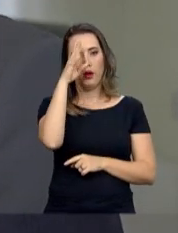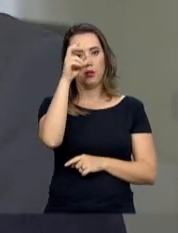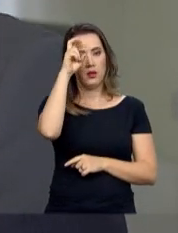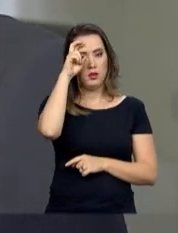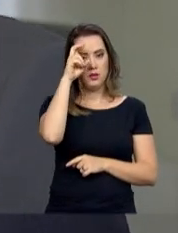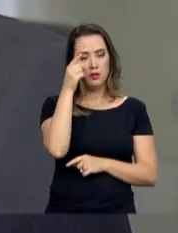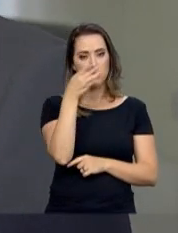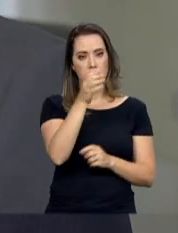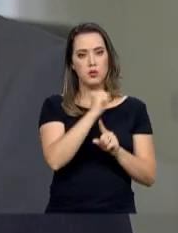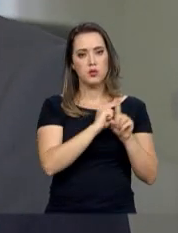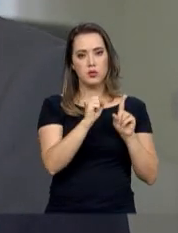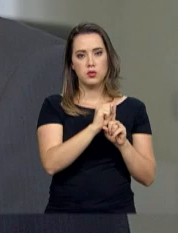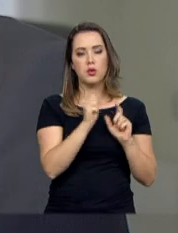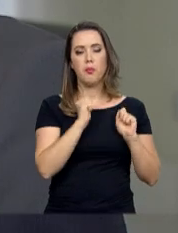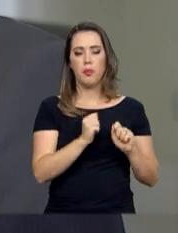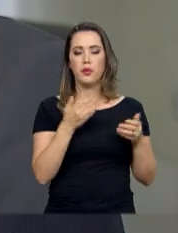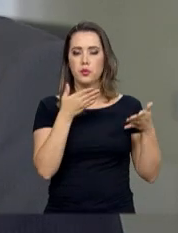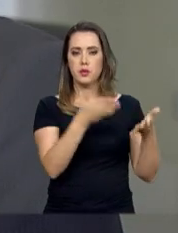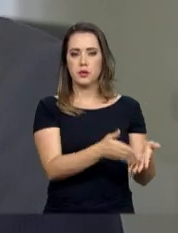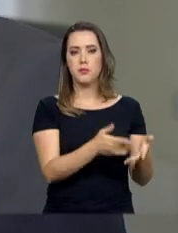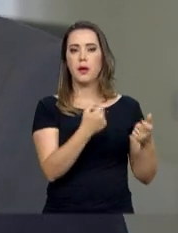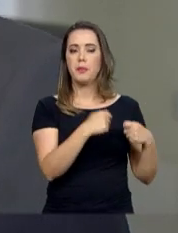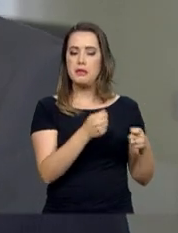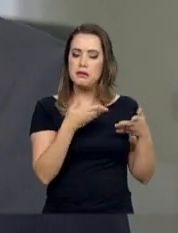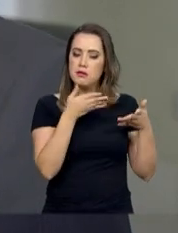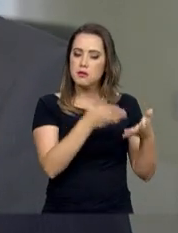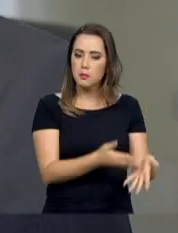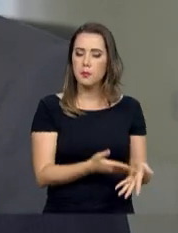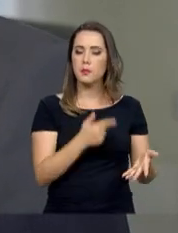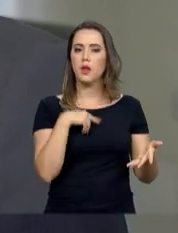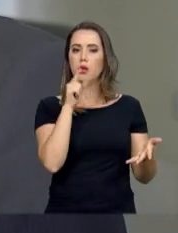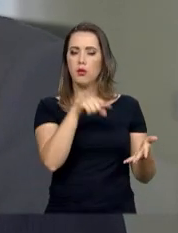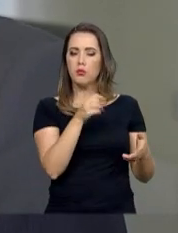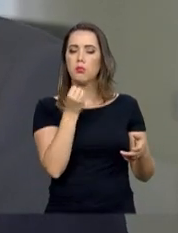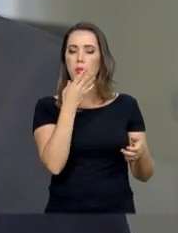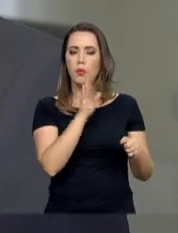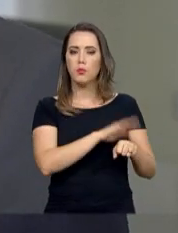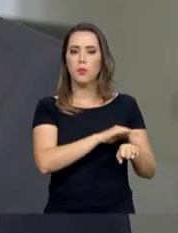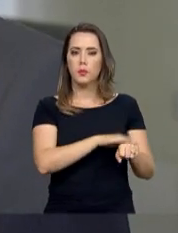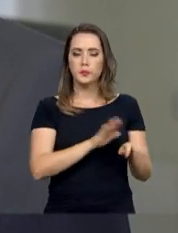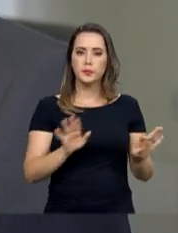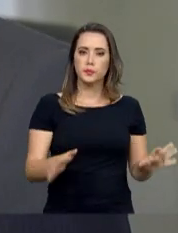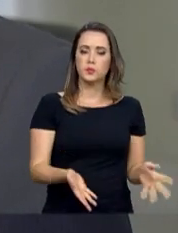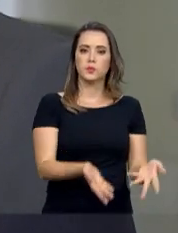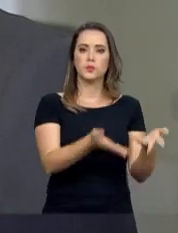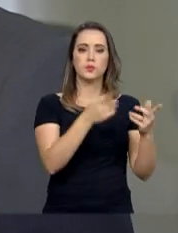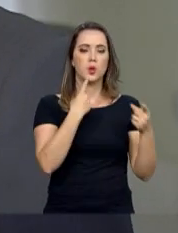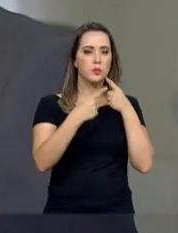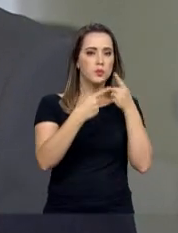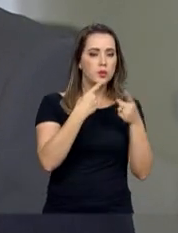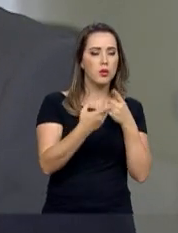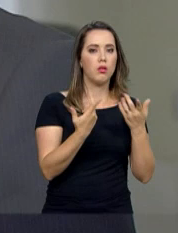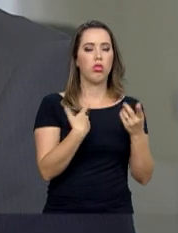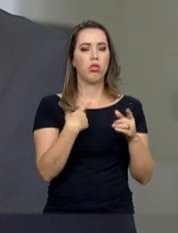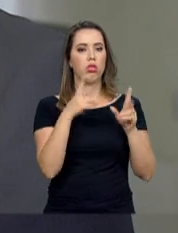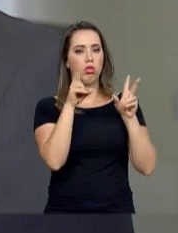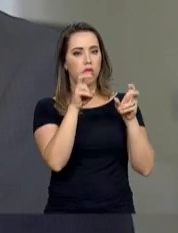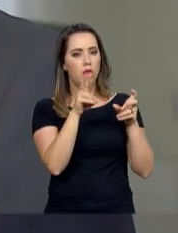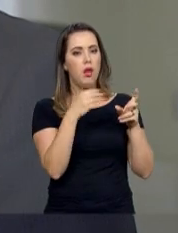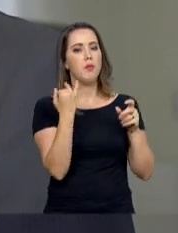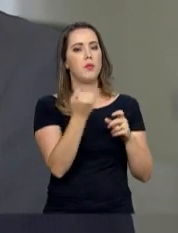-feira. A sociedade pode e deve participar. Então é um momento interessante de promover essa discussão. Esse tema tão